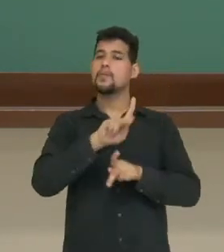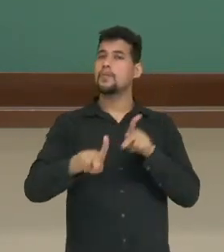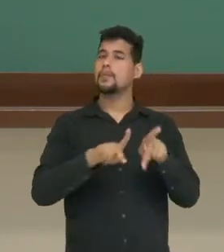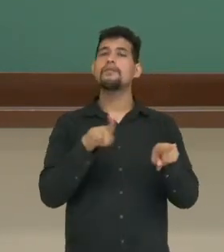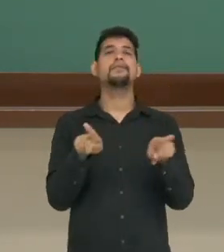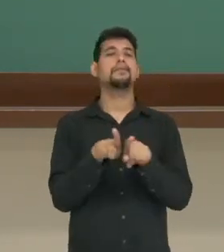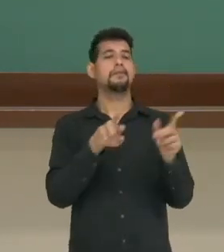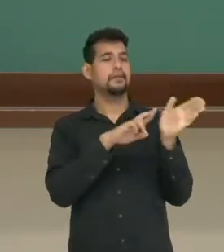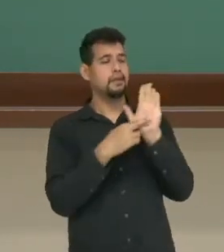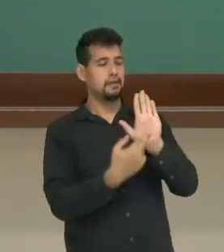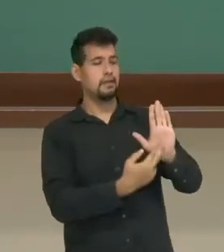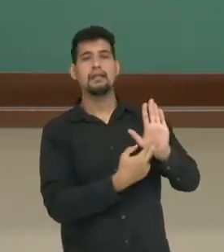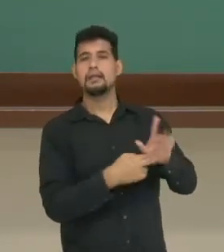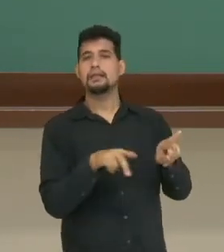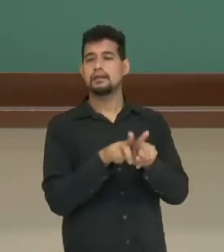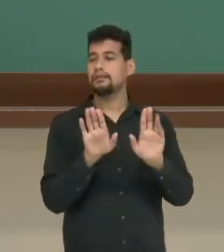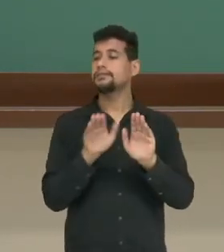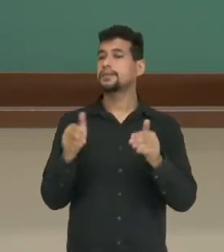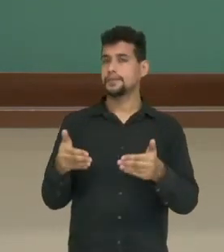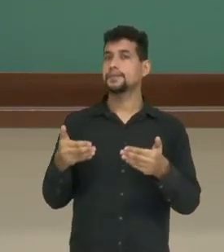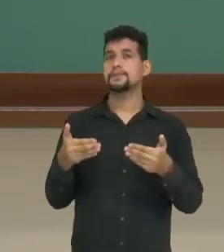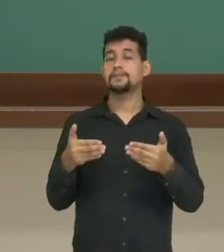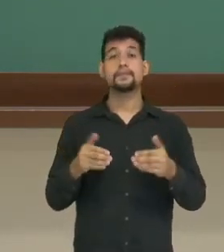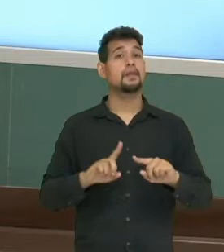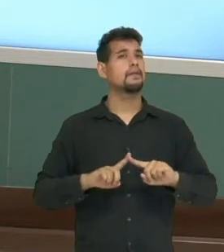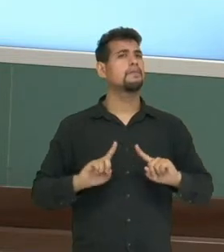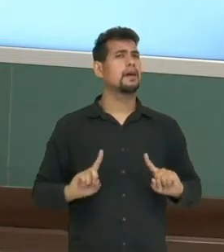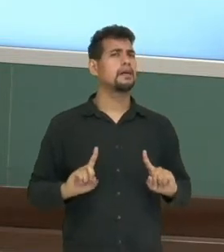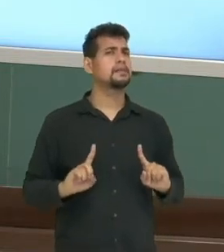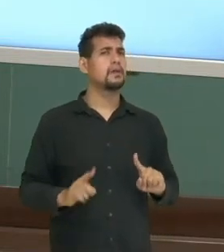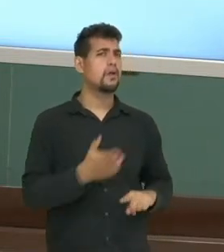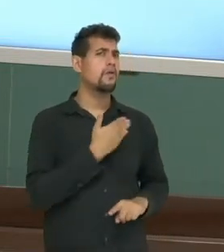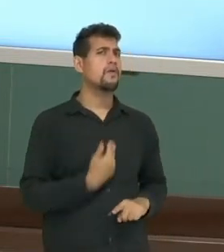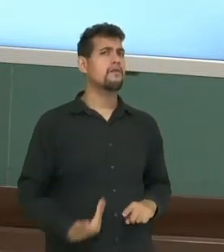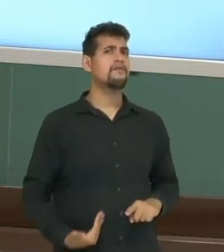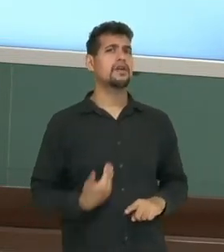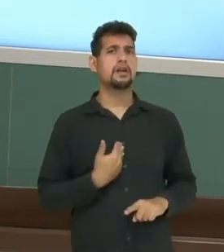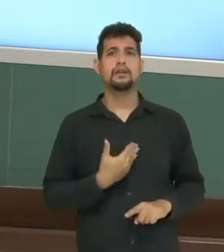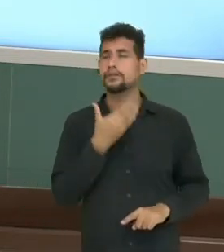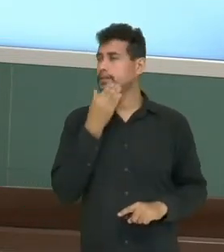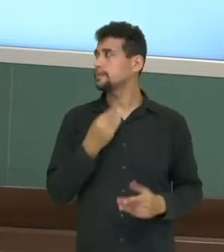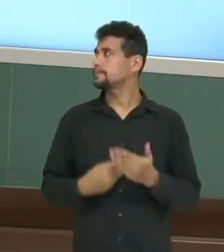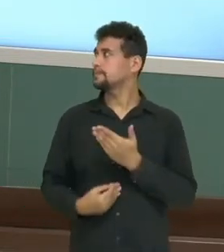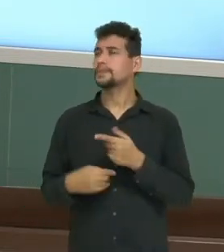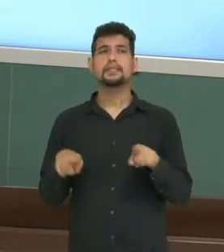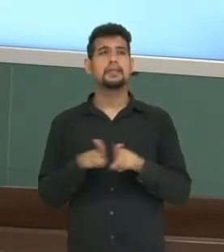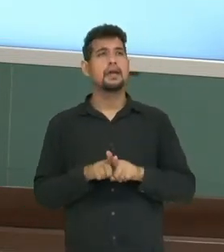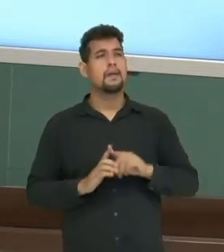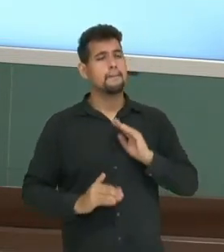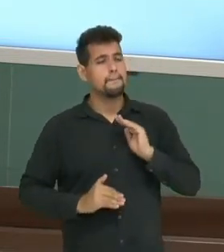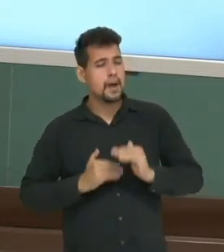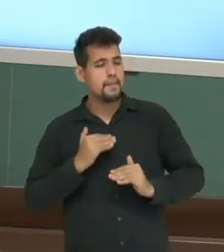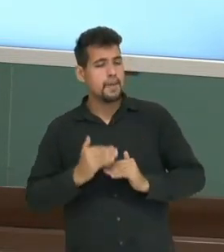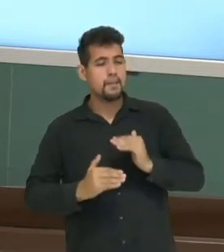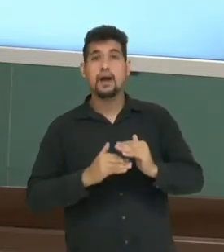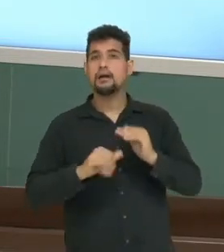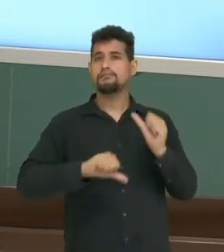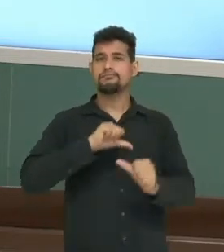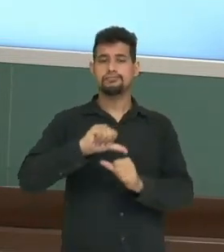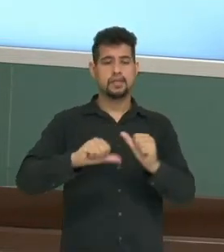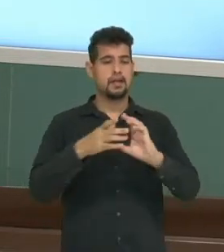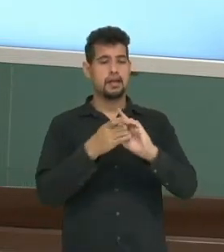representação da população. Porém, o governo de João Figueiredo mostrava que caminhava-se para uma transição